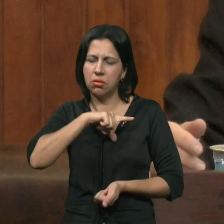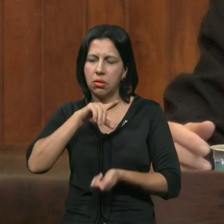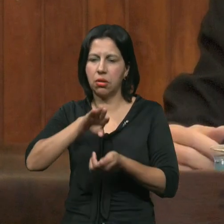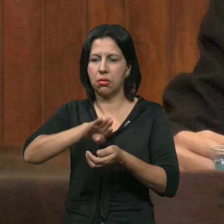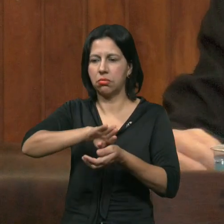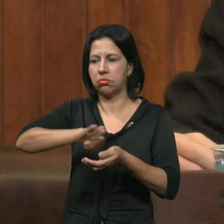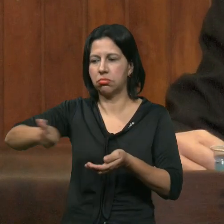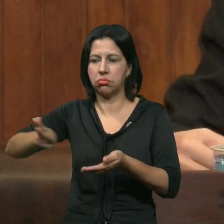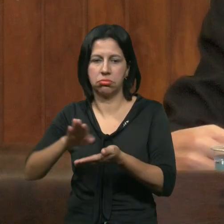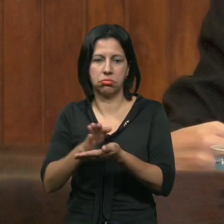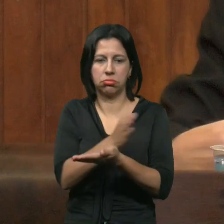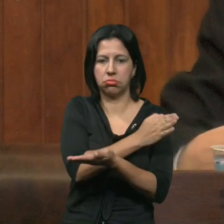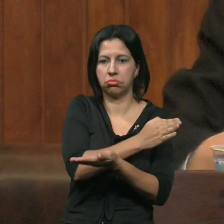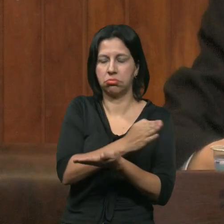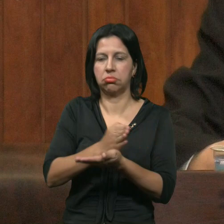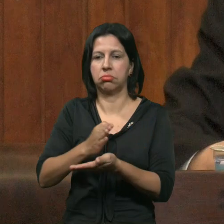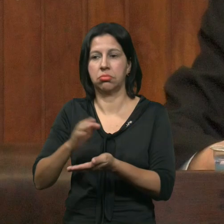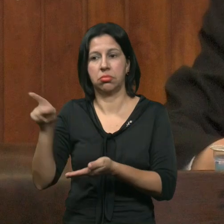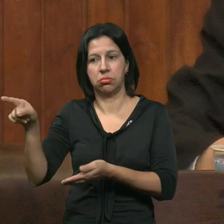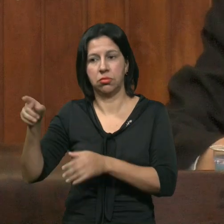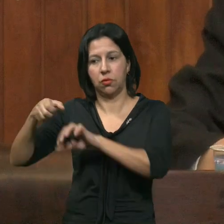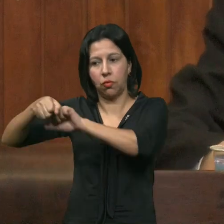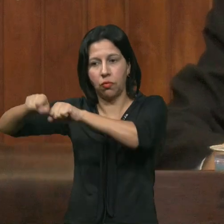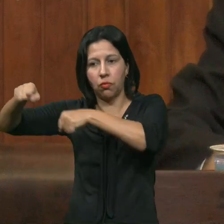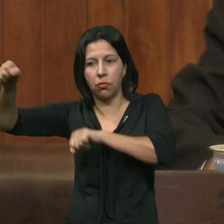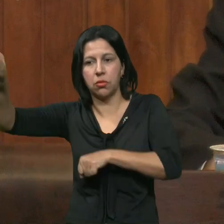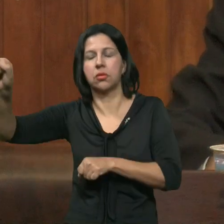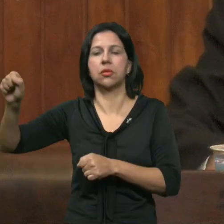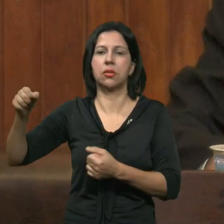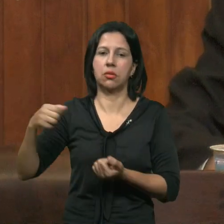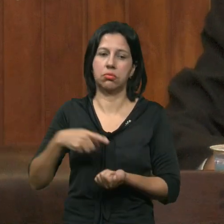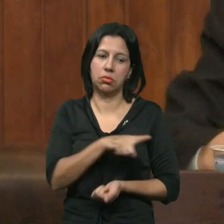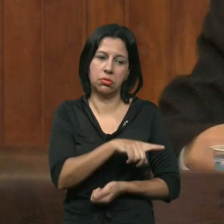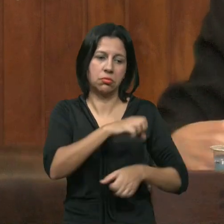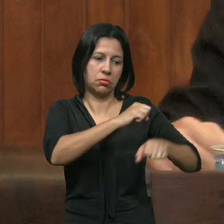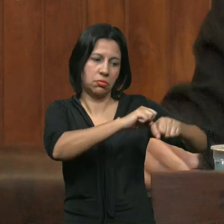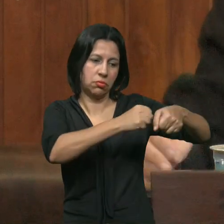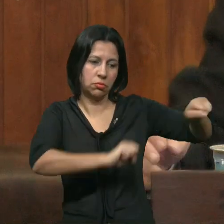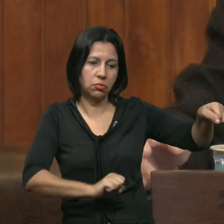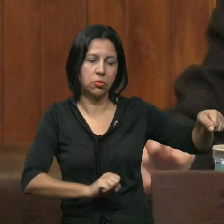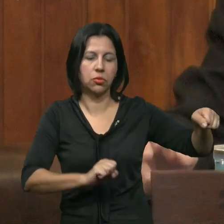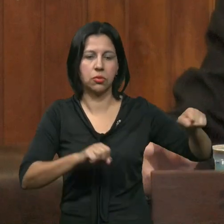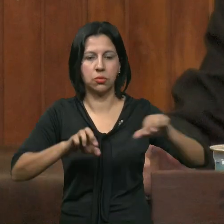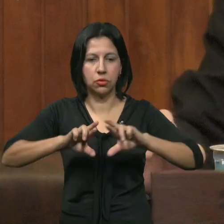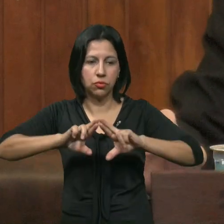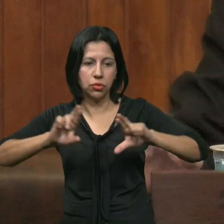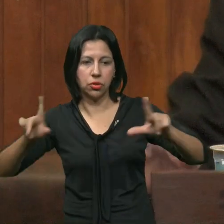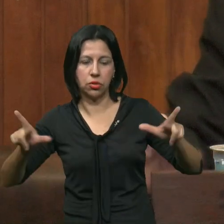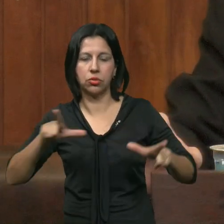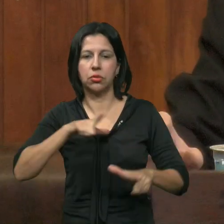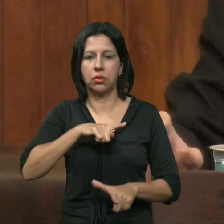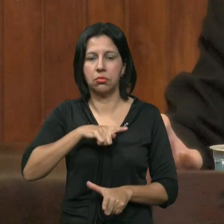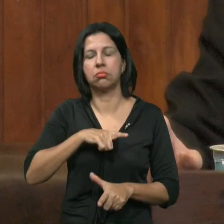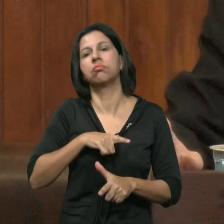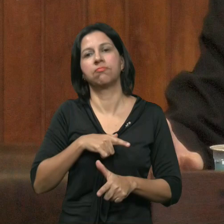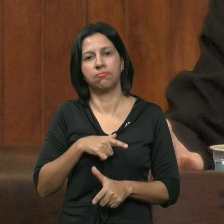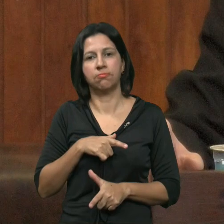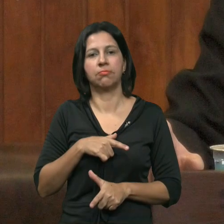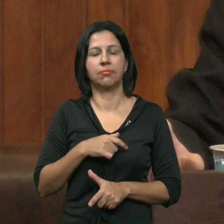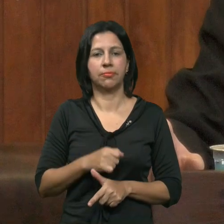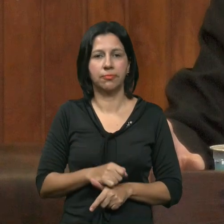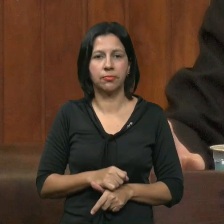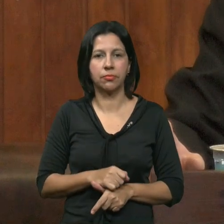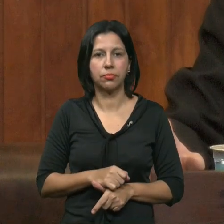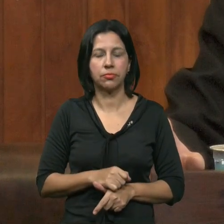Entre A formação Entre técnico E auxiliar Essa casa Eventualmente